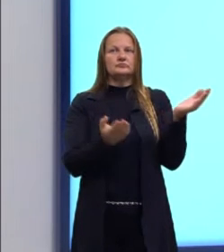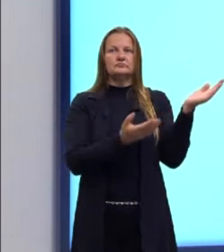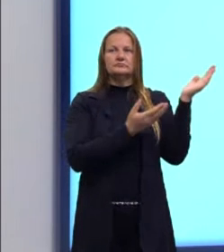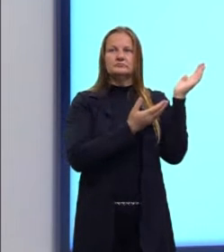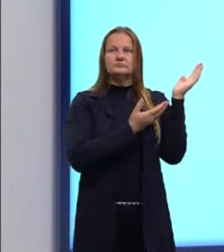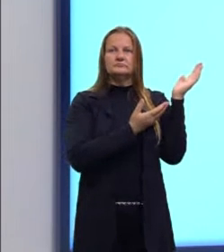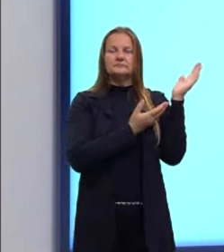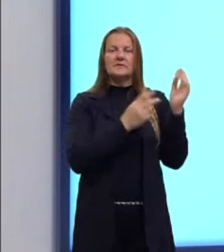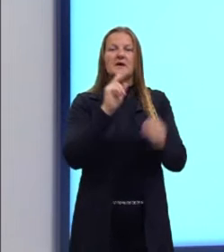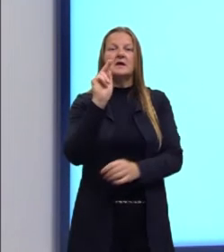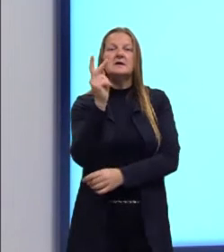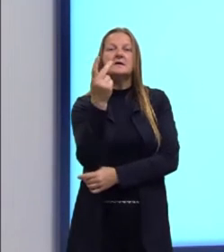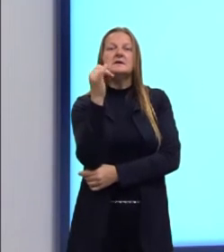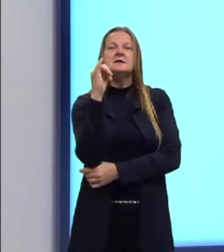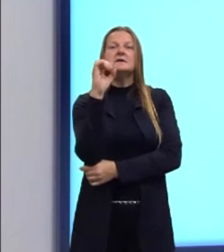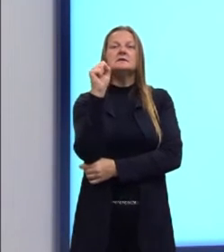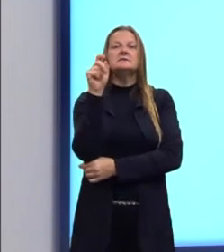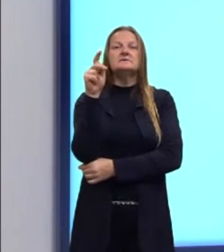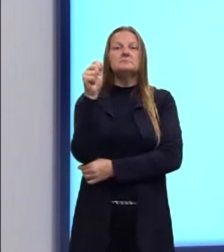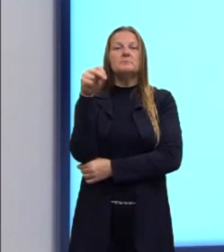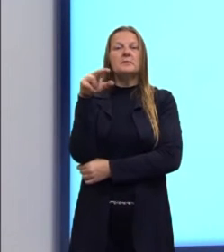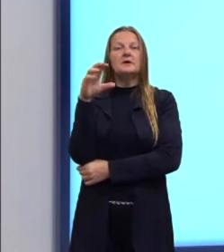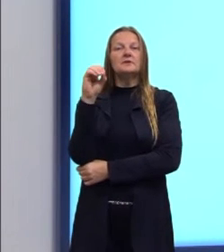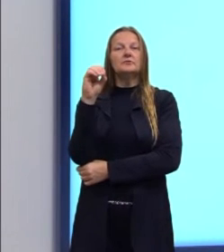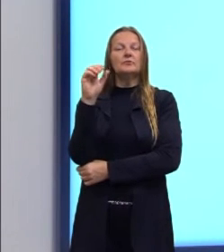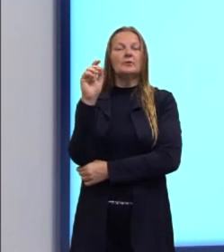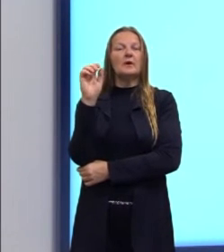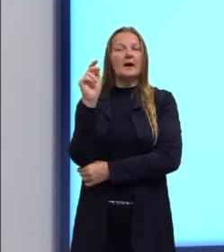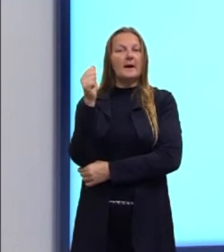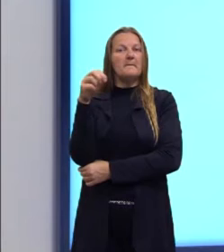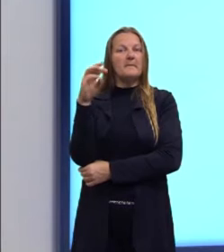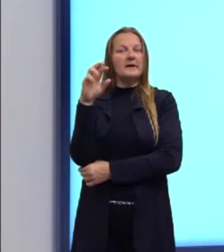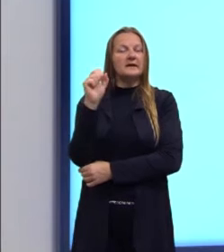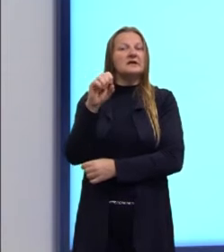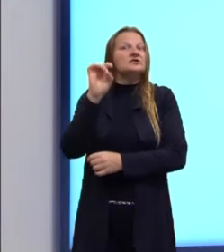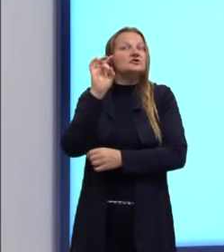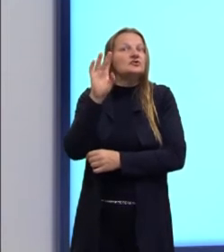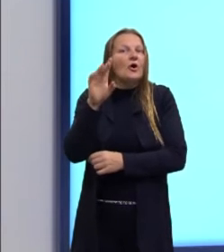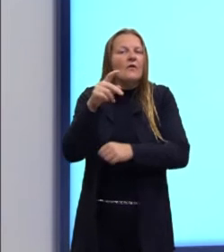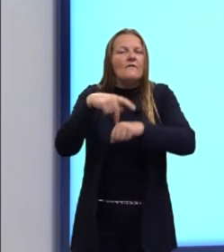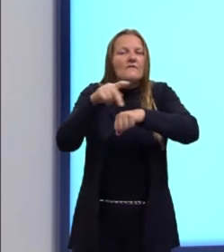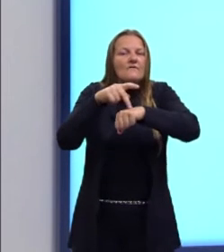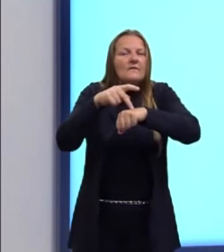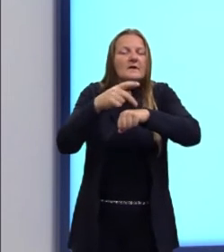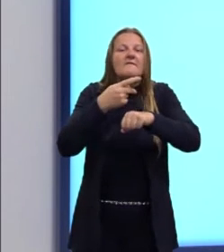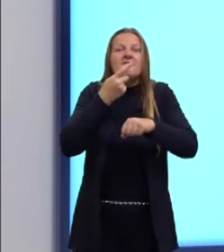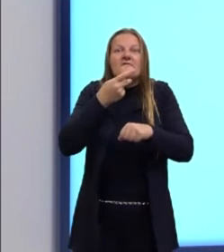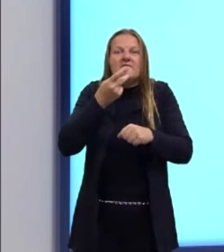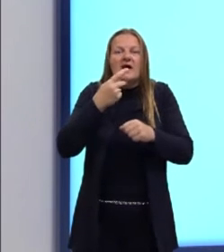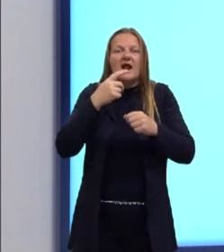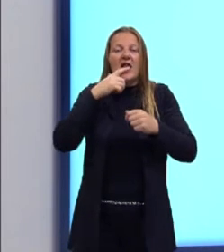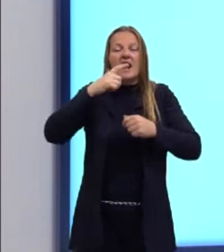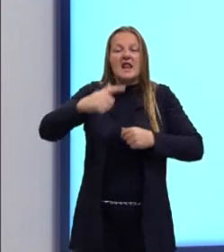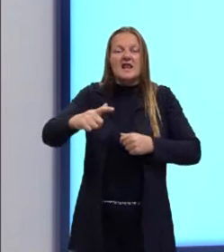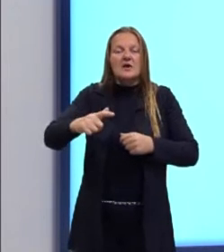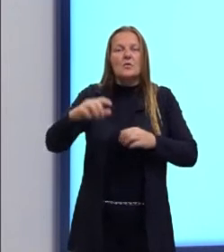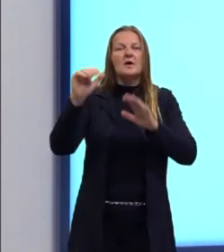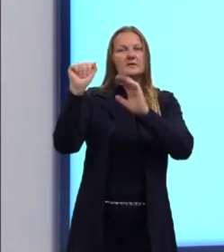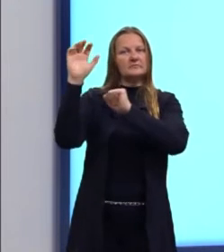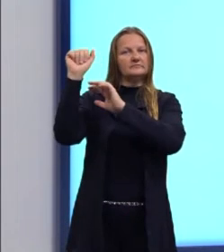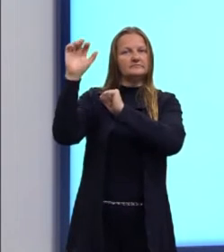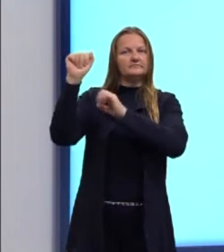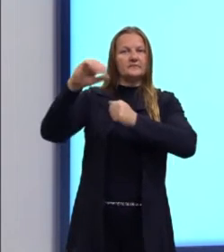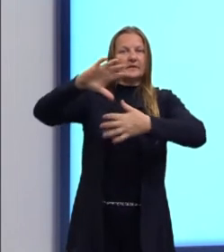somente os países que falam língua espanhola. Então, somente os países da